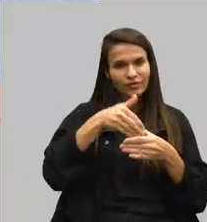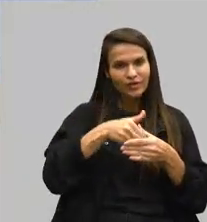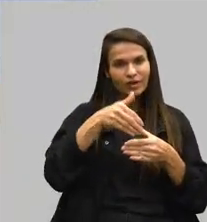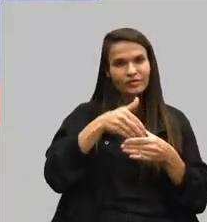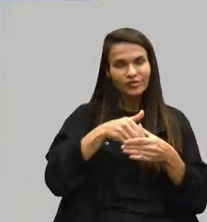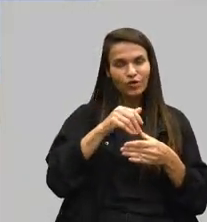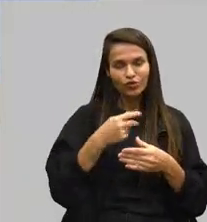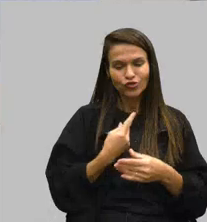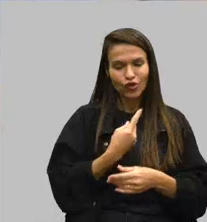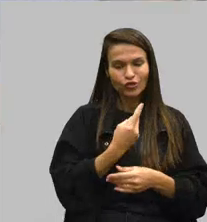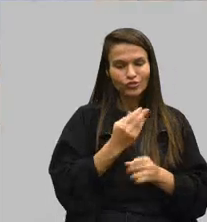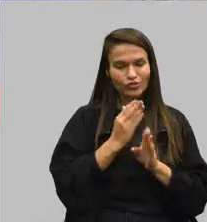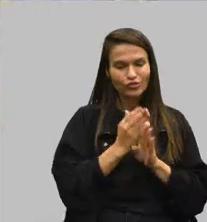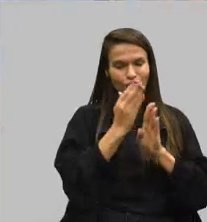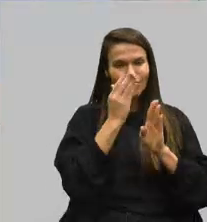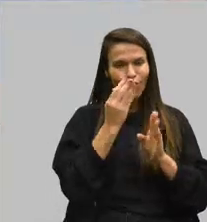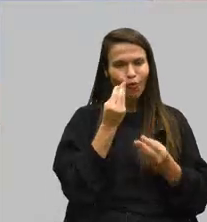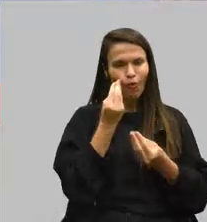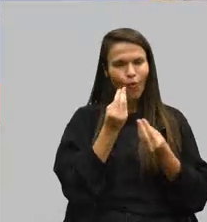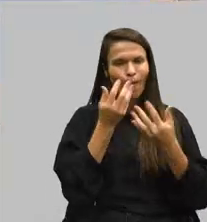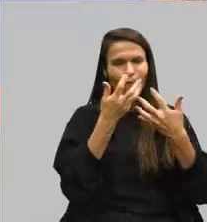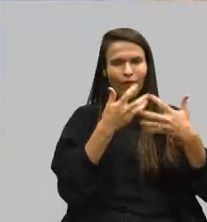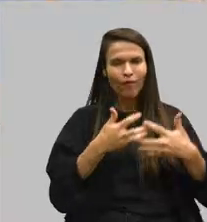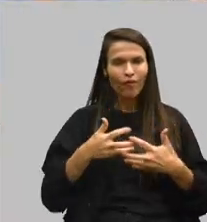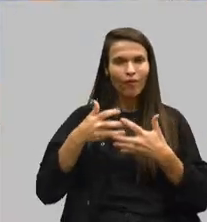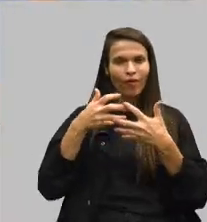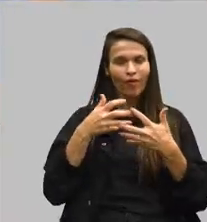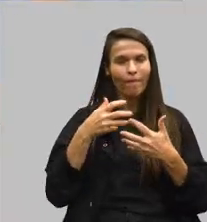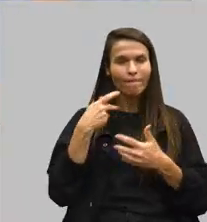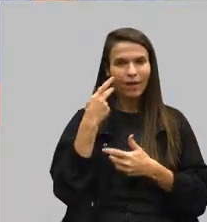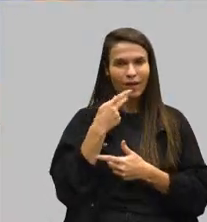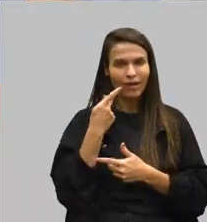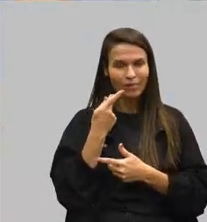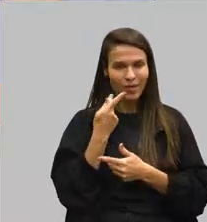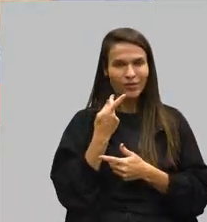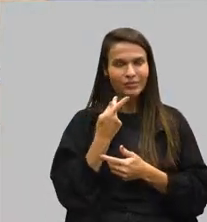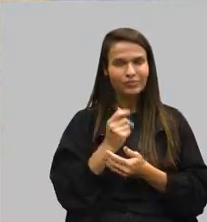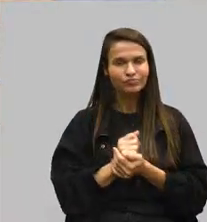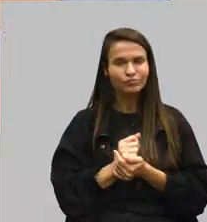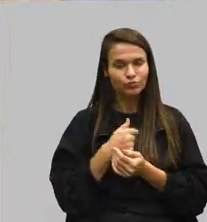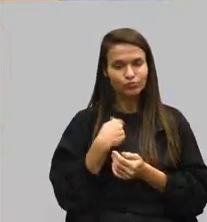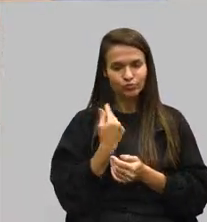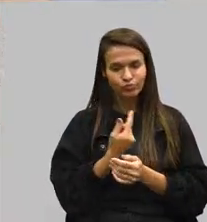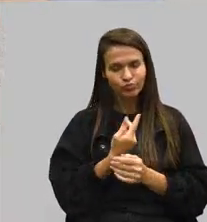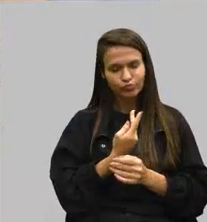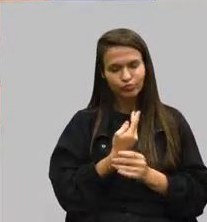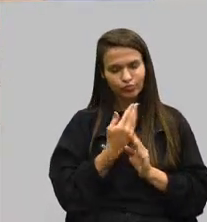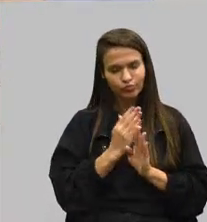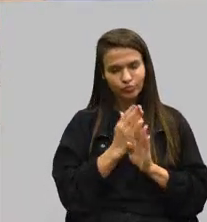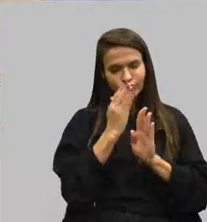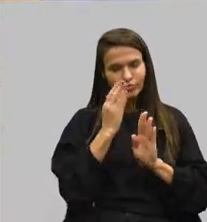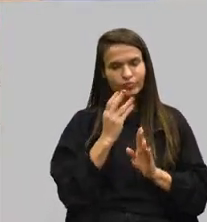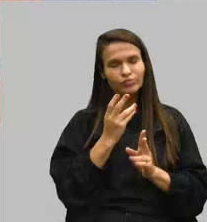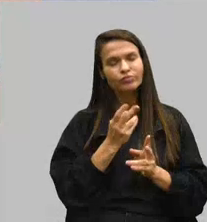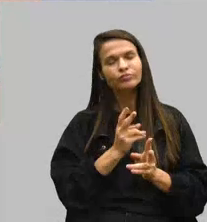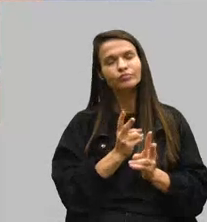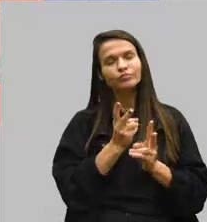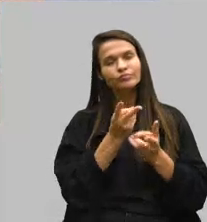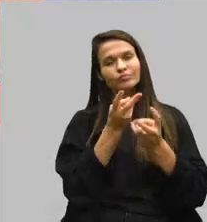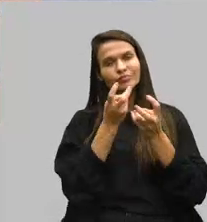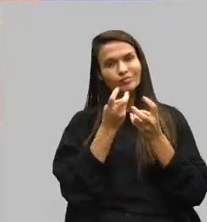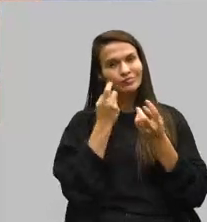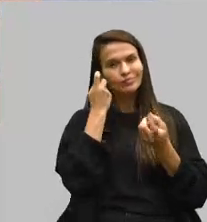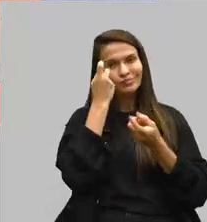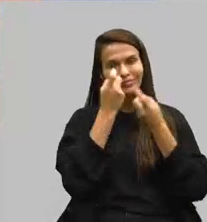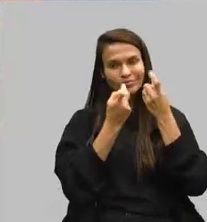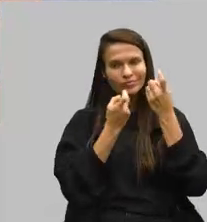nós dois descobrindo o funcionamento do parlamento de forma mais direta e eu sempre te via muito preocupada